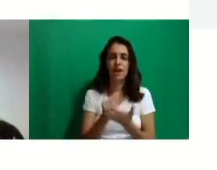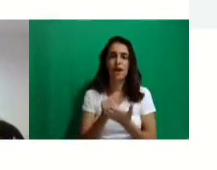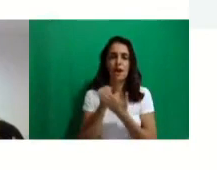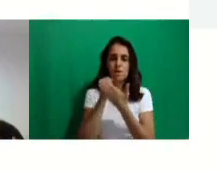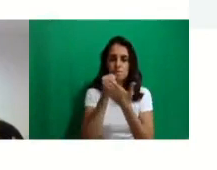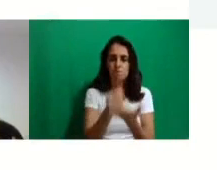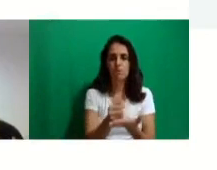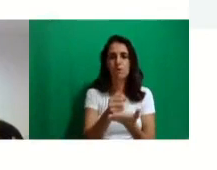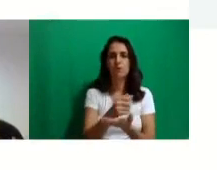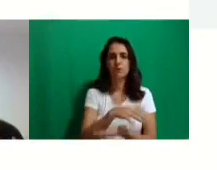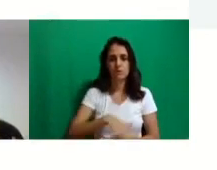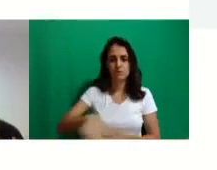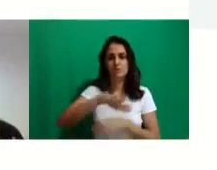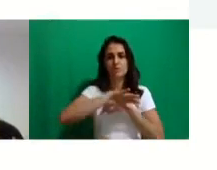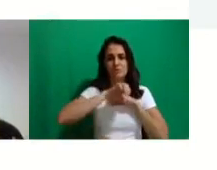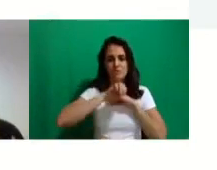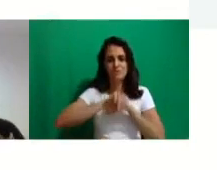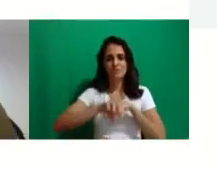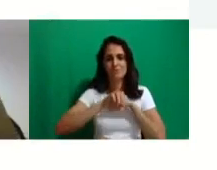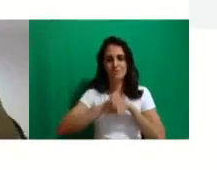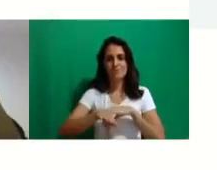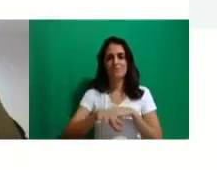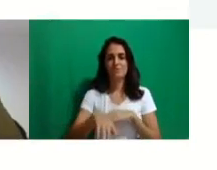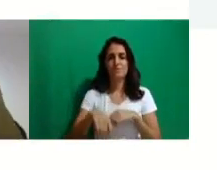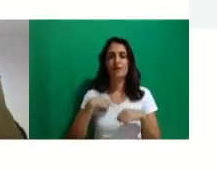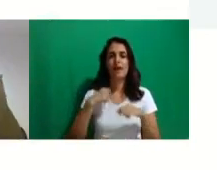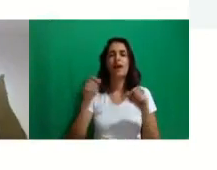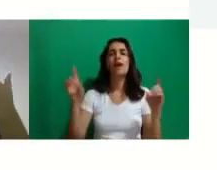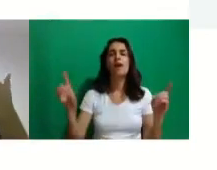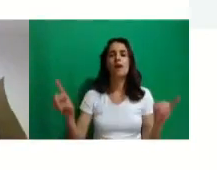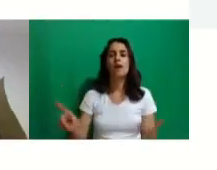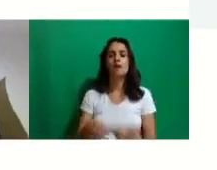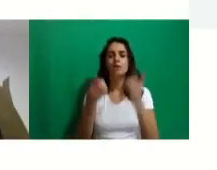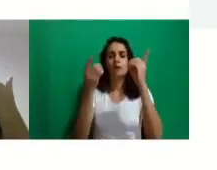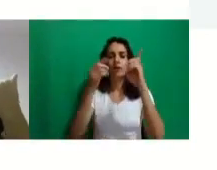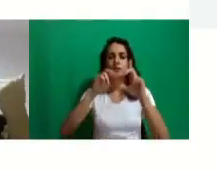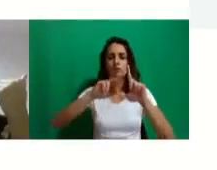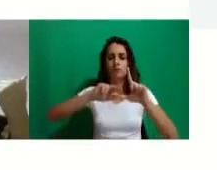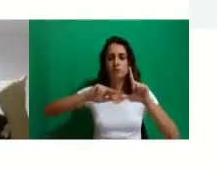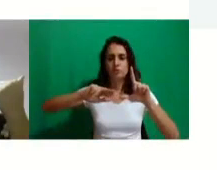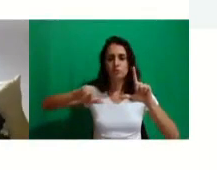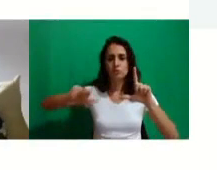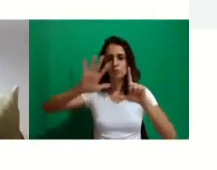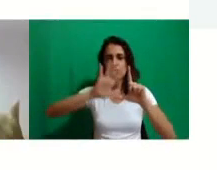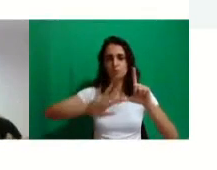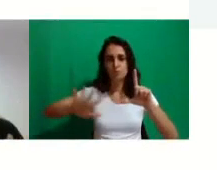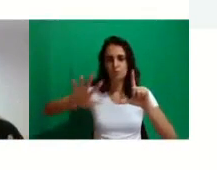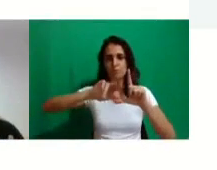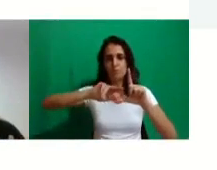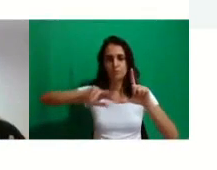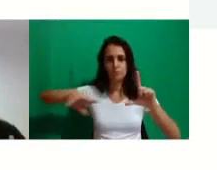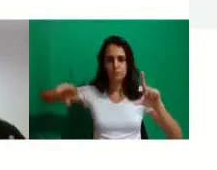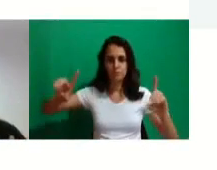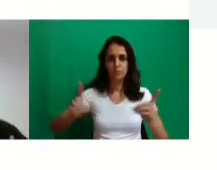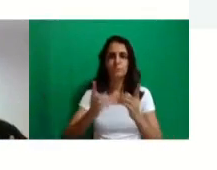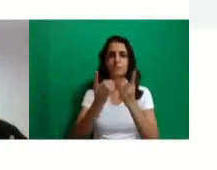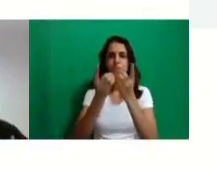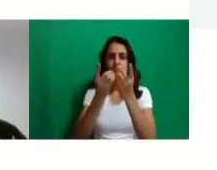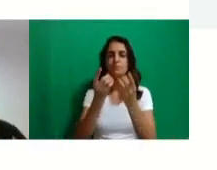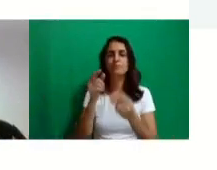campo, né? Dos multimeios didáticos na escola, em ambientes